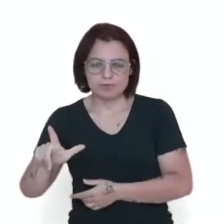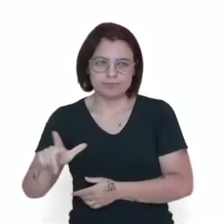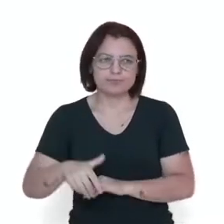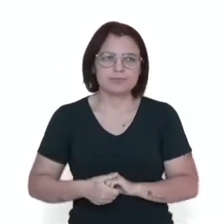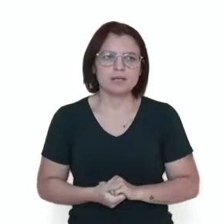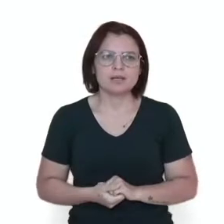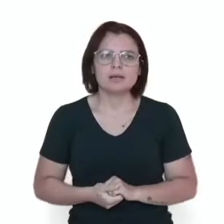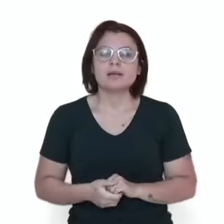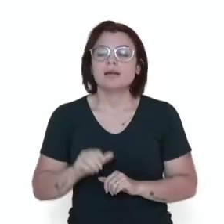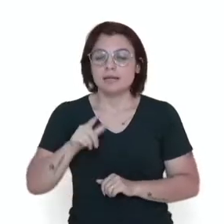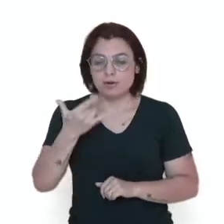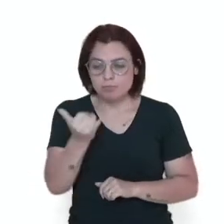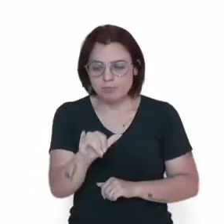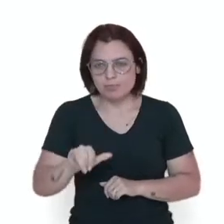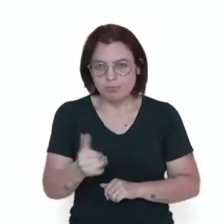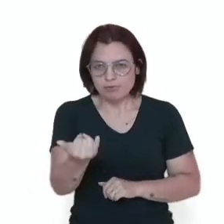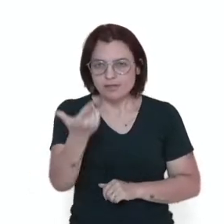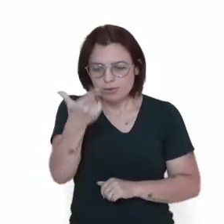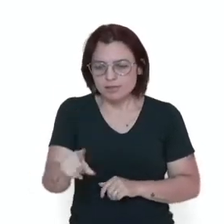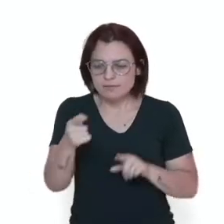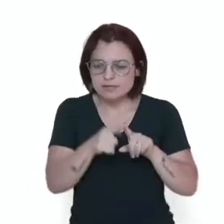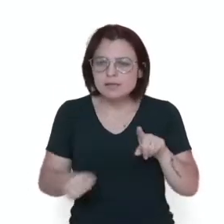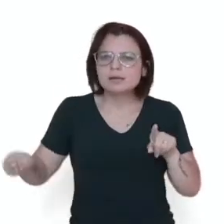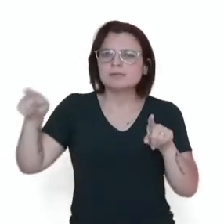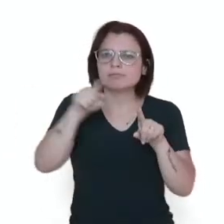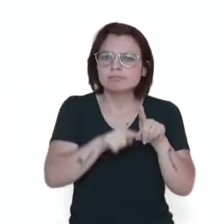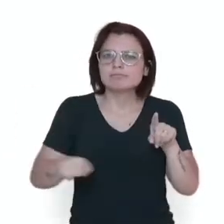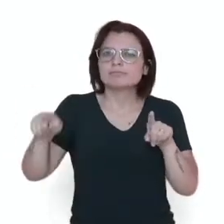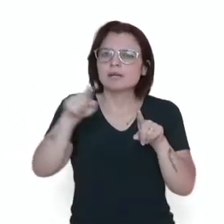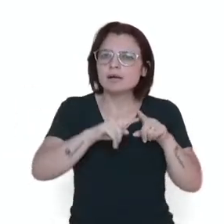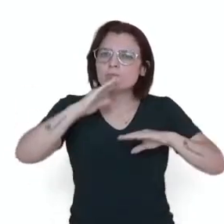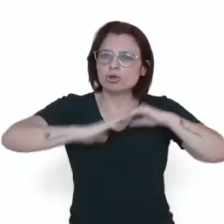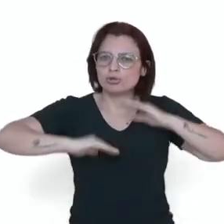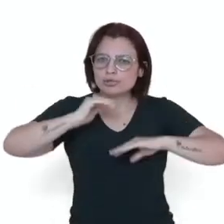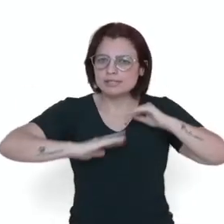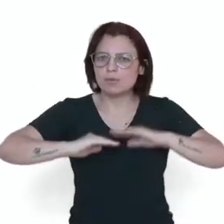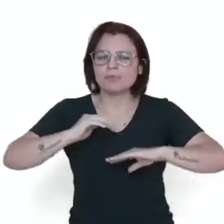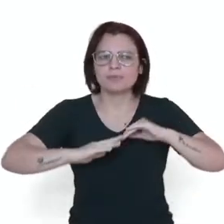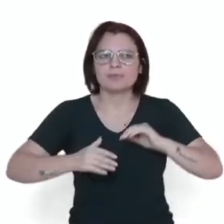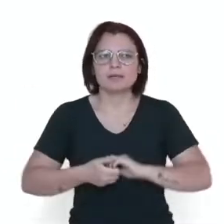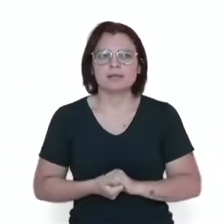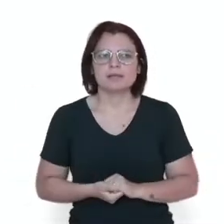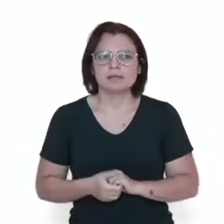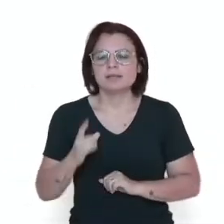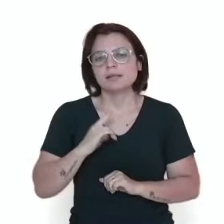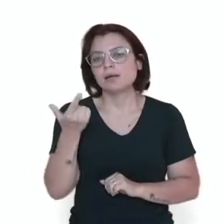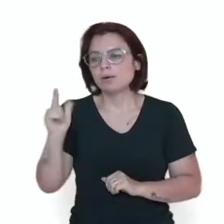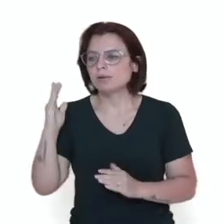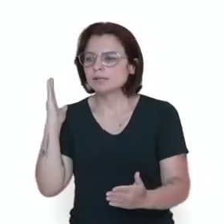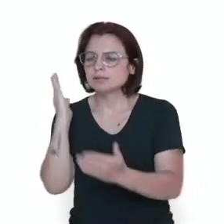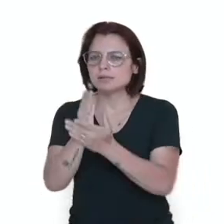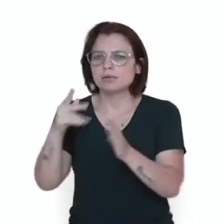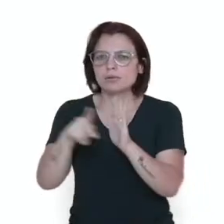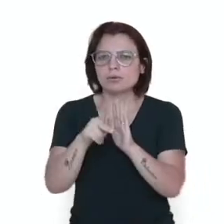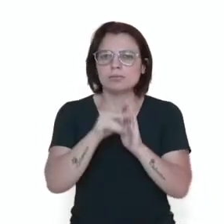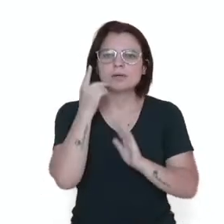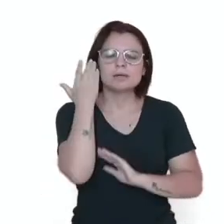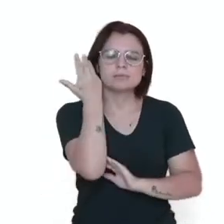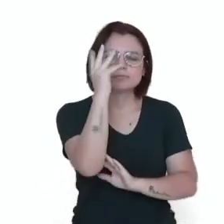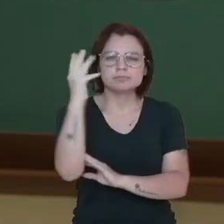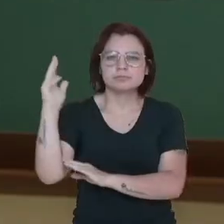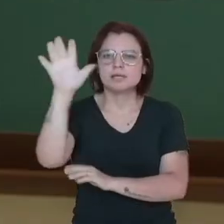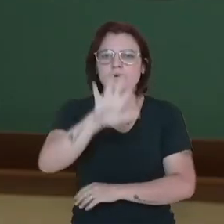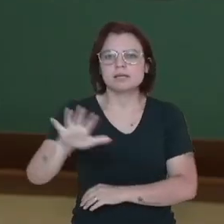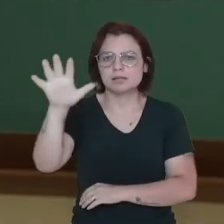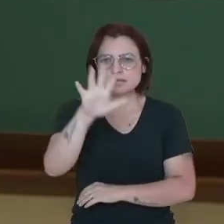ciclo ou em outros ciclos produtivos ou ainda outra destinação ambientalmente adequada.